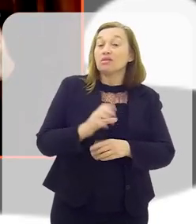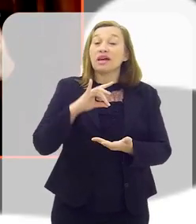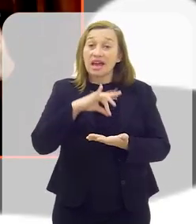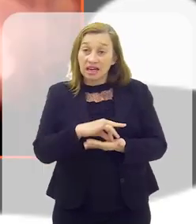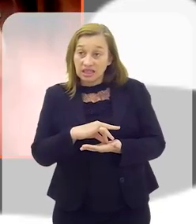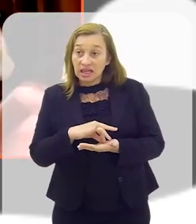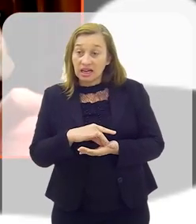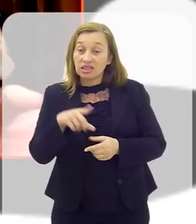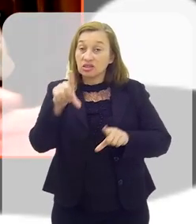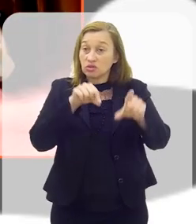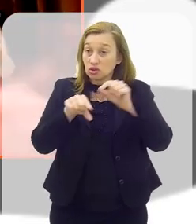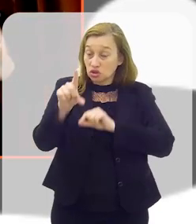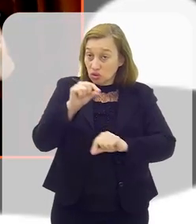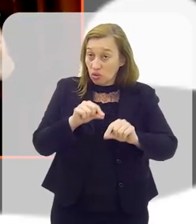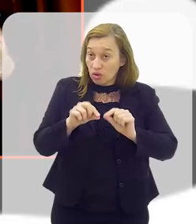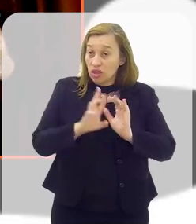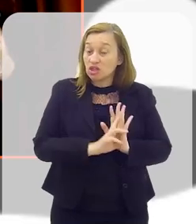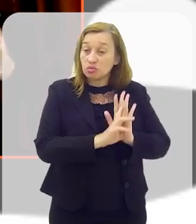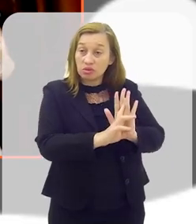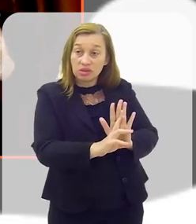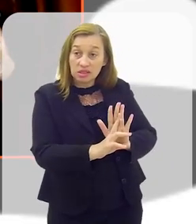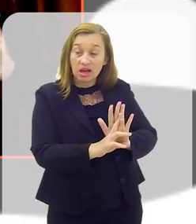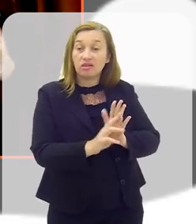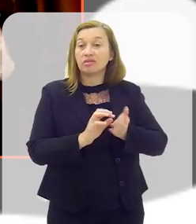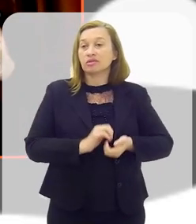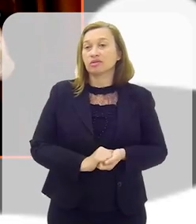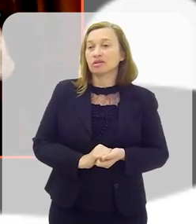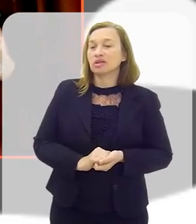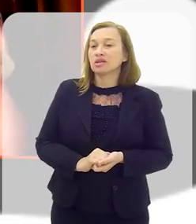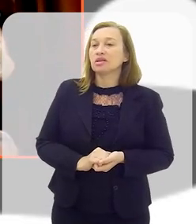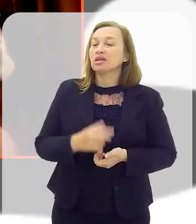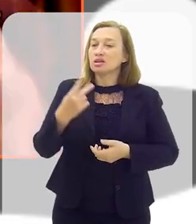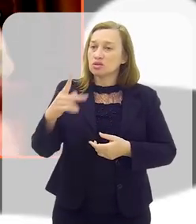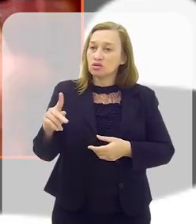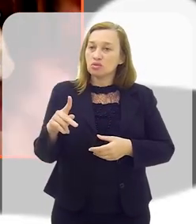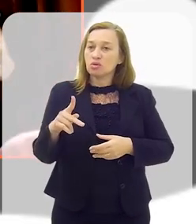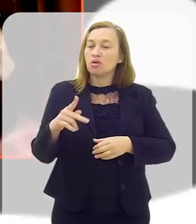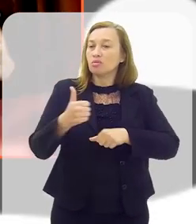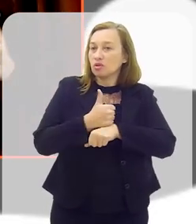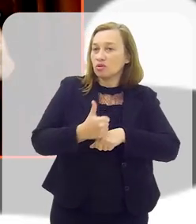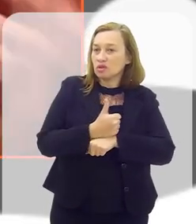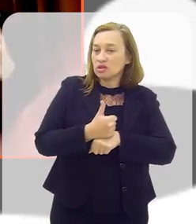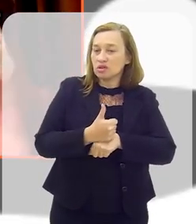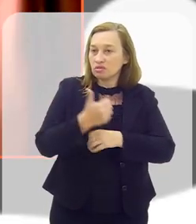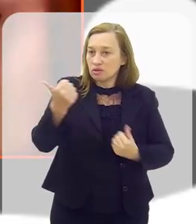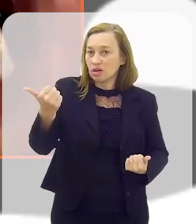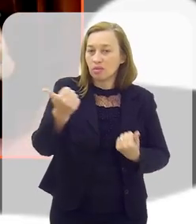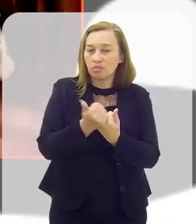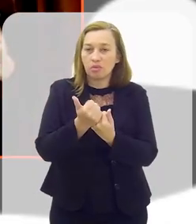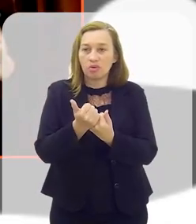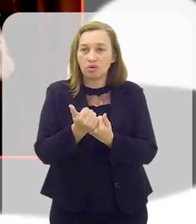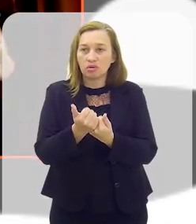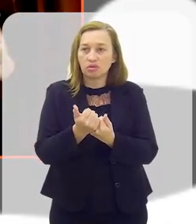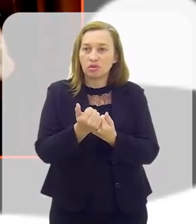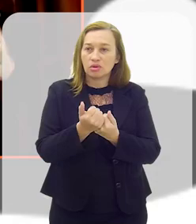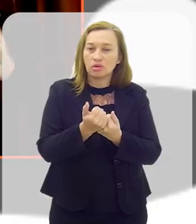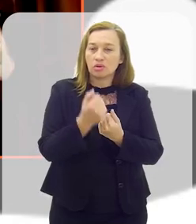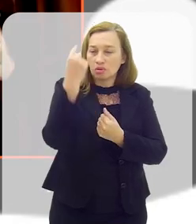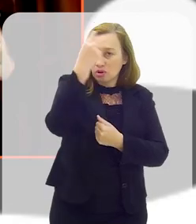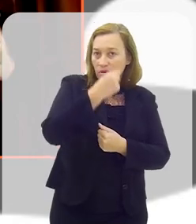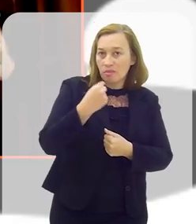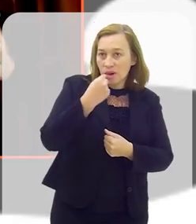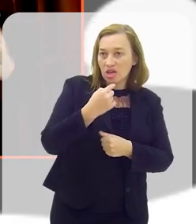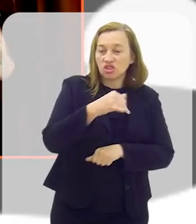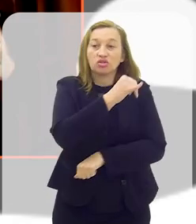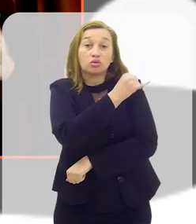realidade, que os elege embaixadores. Porque, através da sua profissão, eles colaboram com uma imagem positiva do Rio de Janeiro.